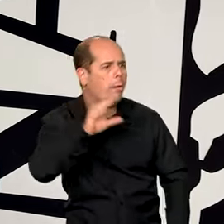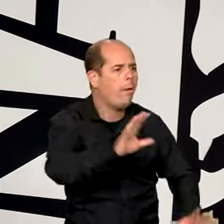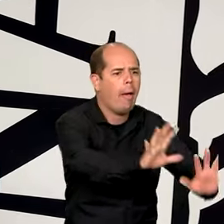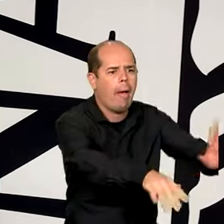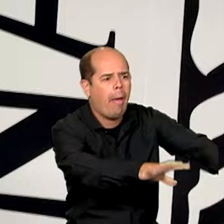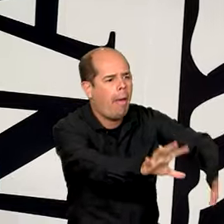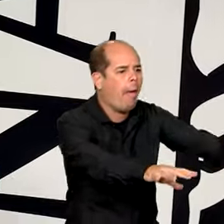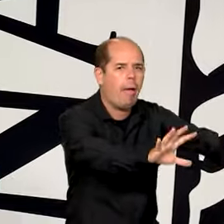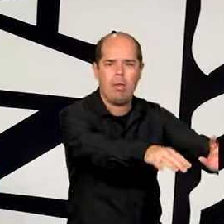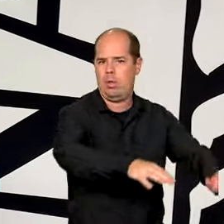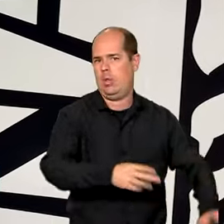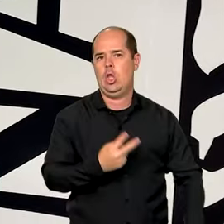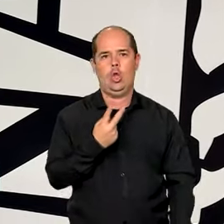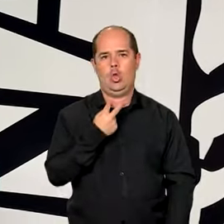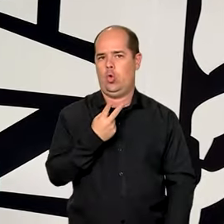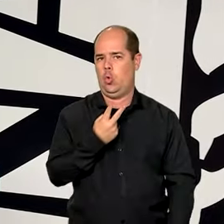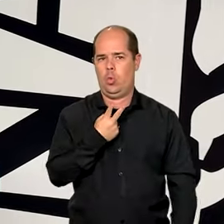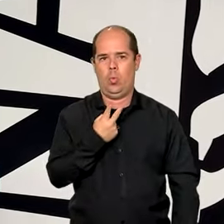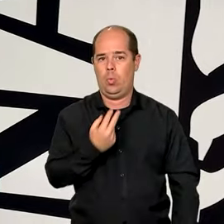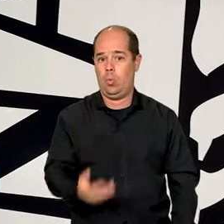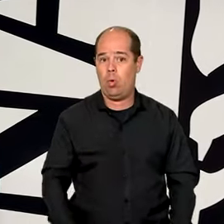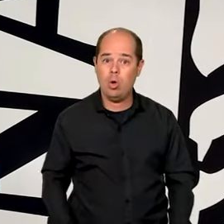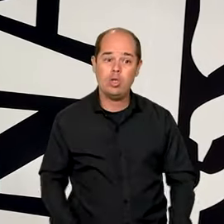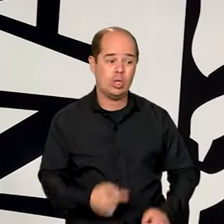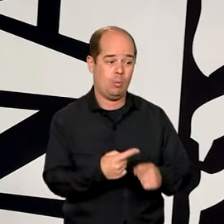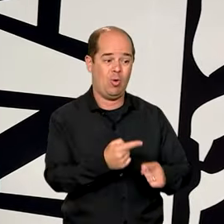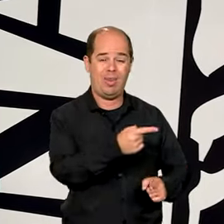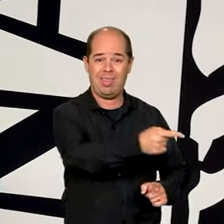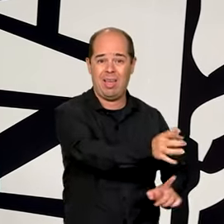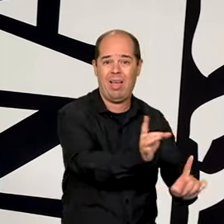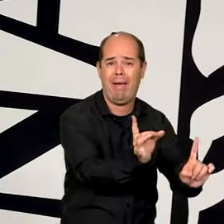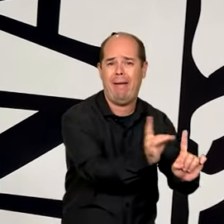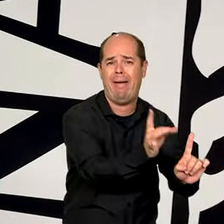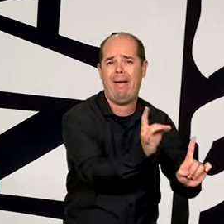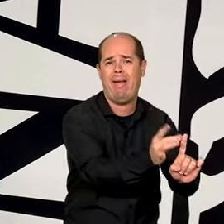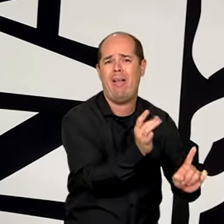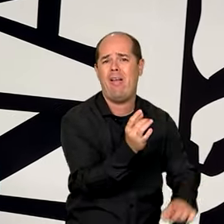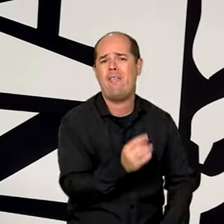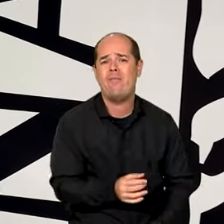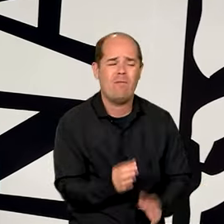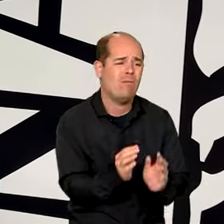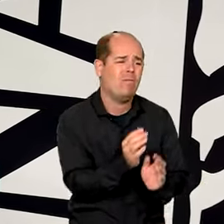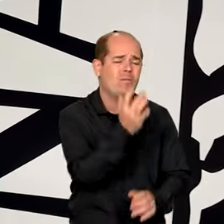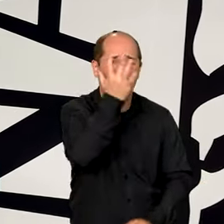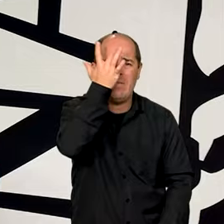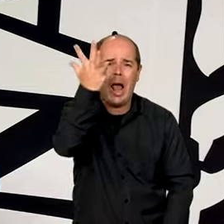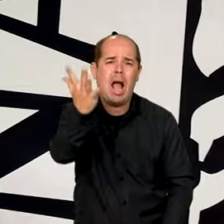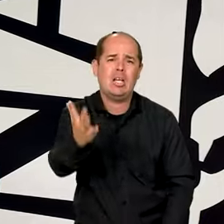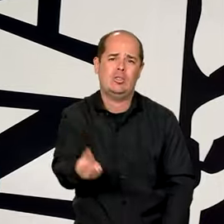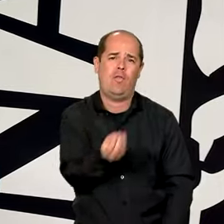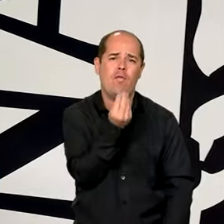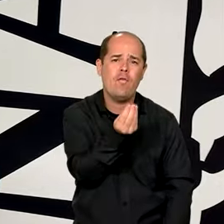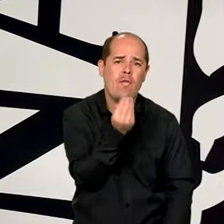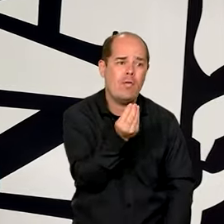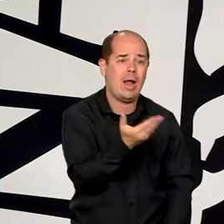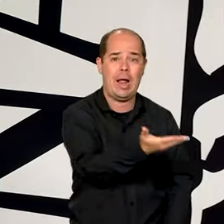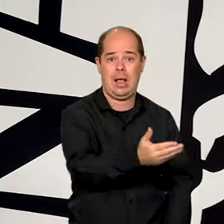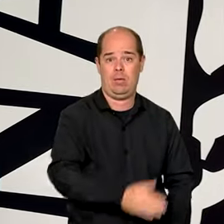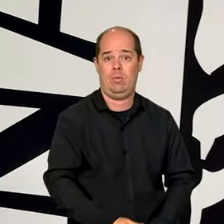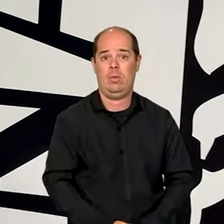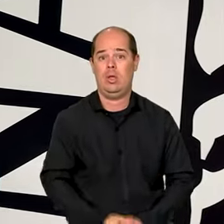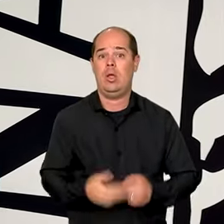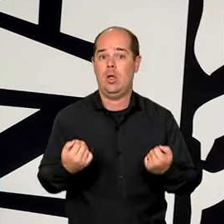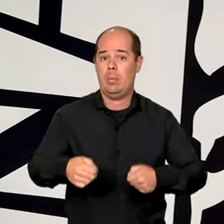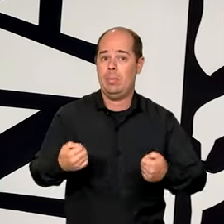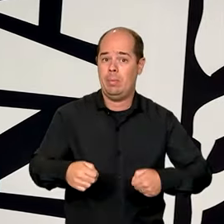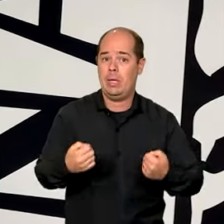importante é que devido ao estado de vulnerabilidade, você tem que sempre procurar chamar algum especialista, alguém que possa lidar com